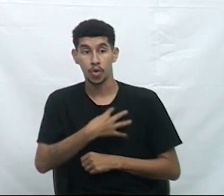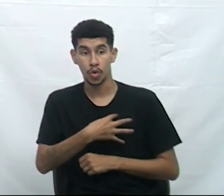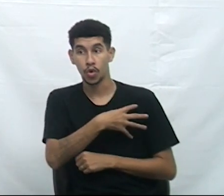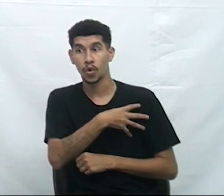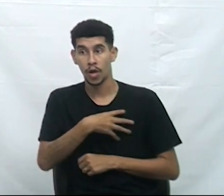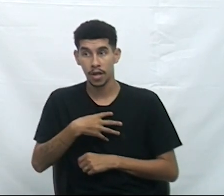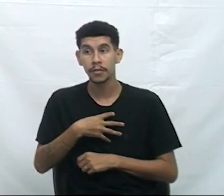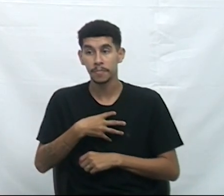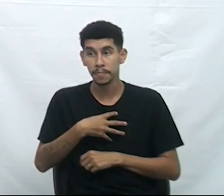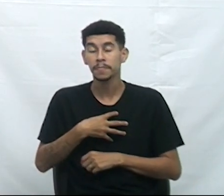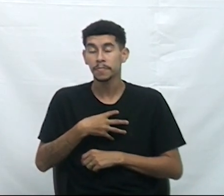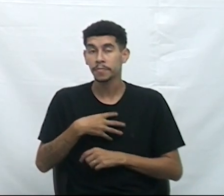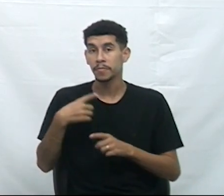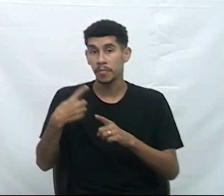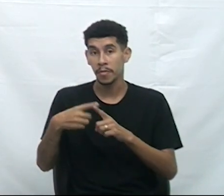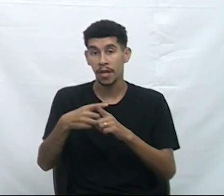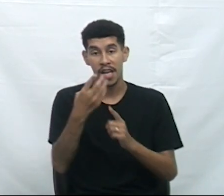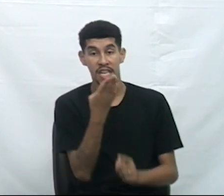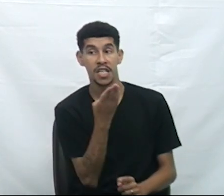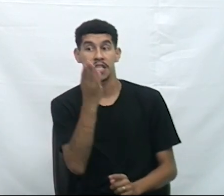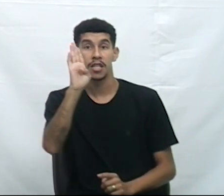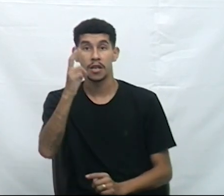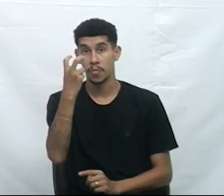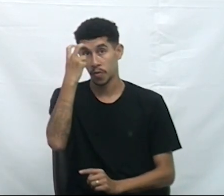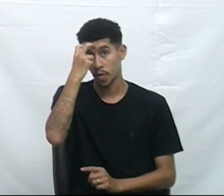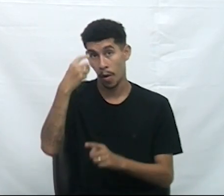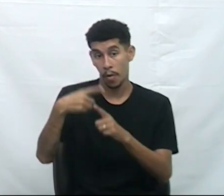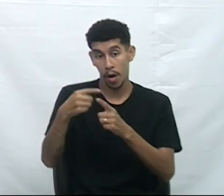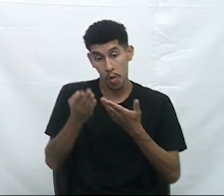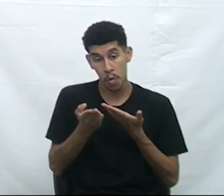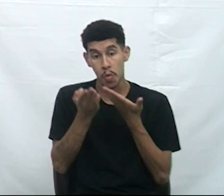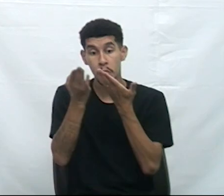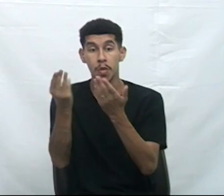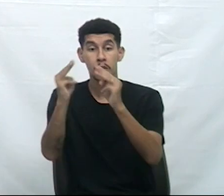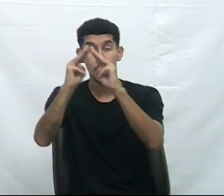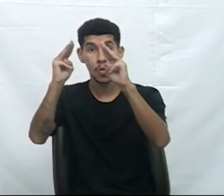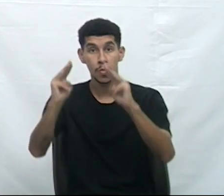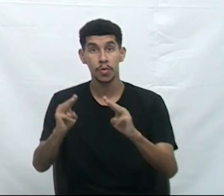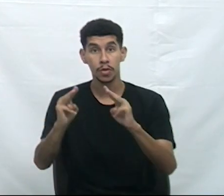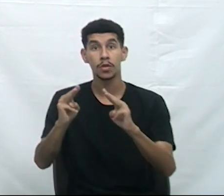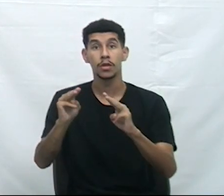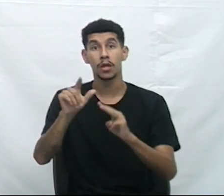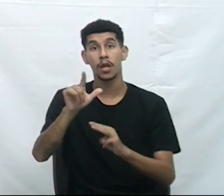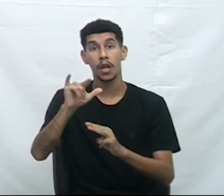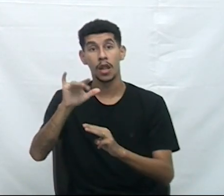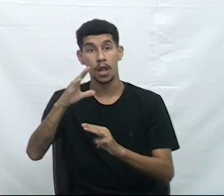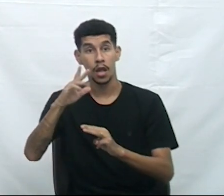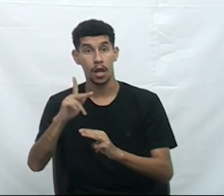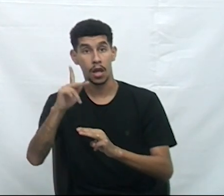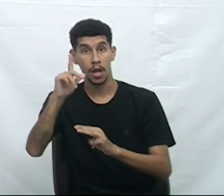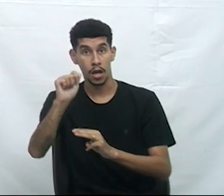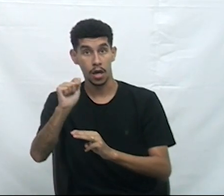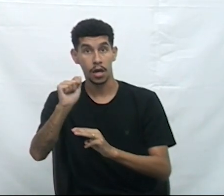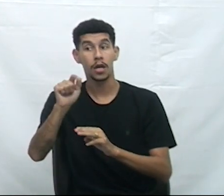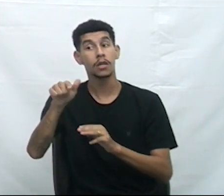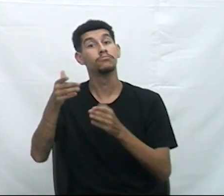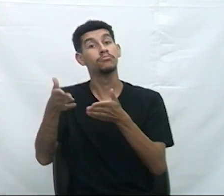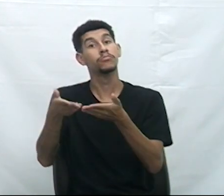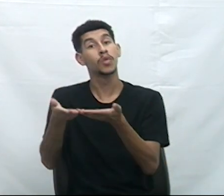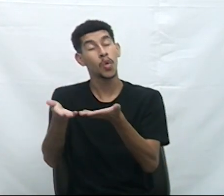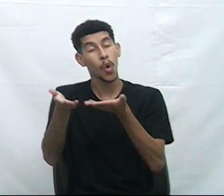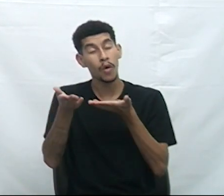cultural promovido pelo convite recebido do Museu de Lika Góspik. Este convite